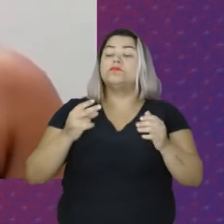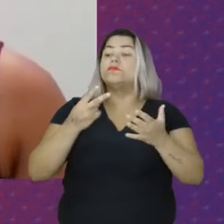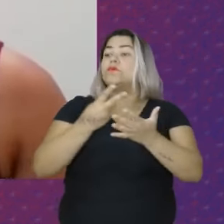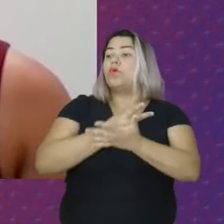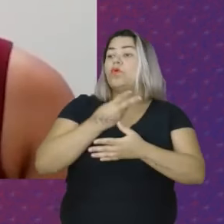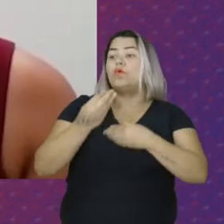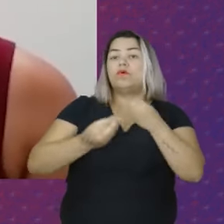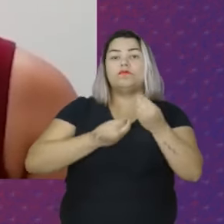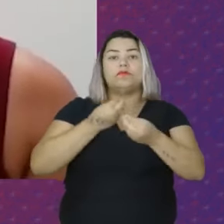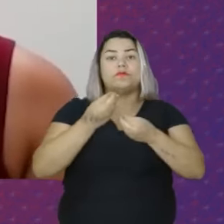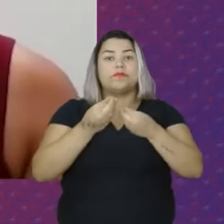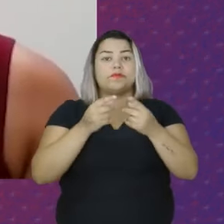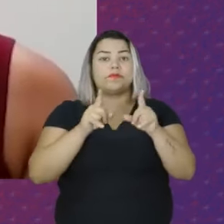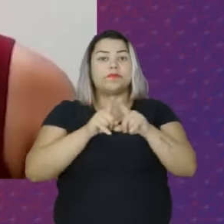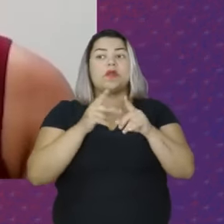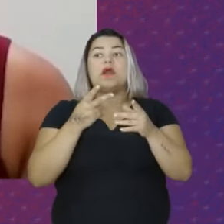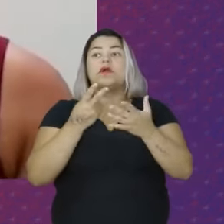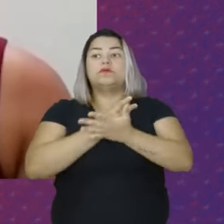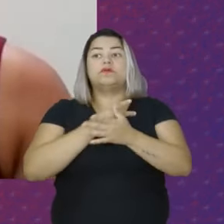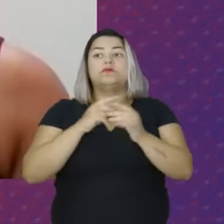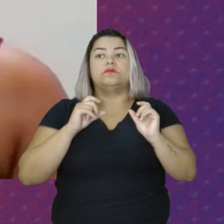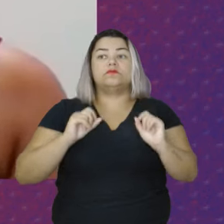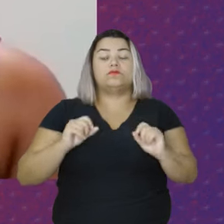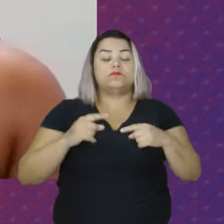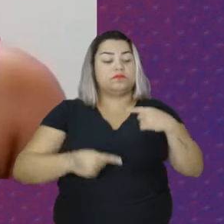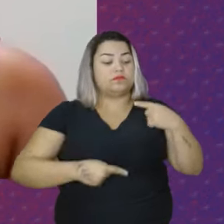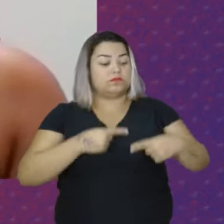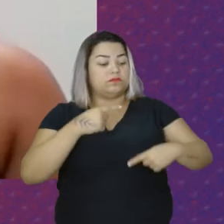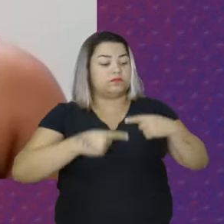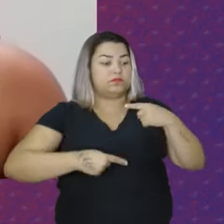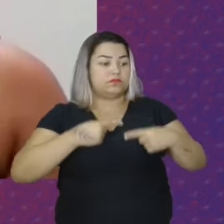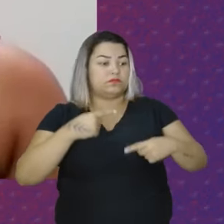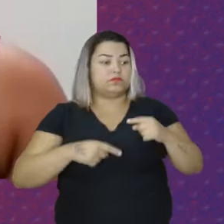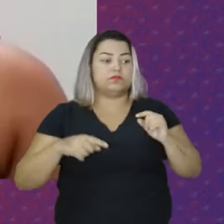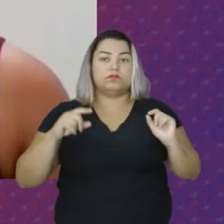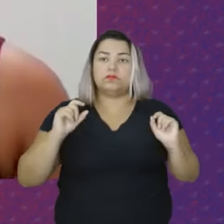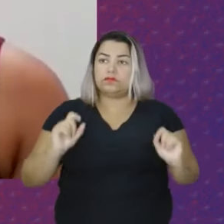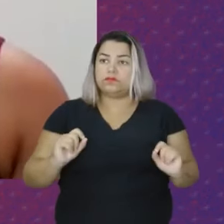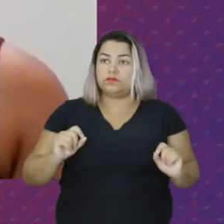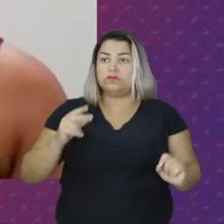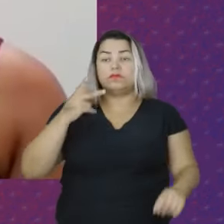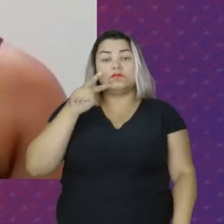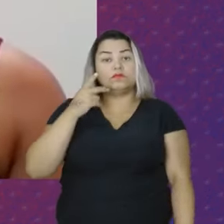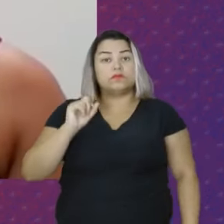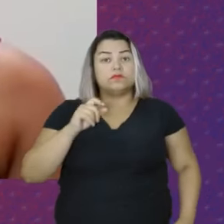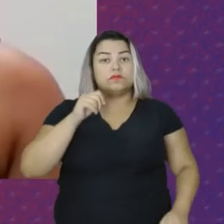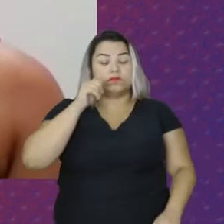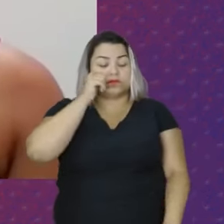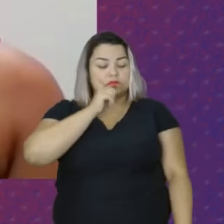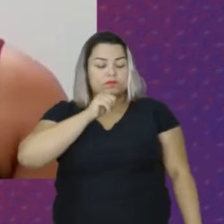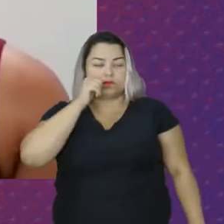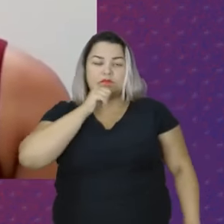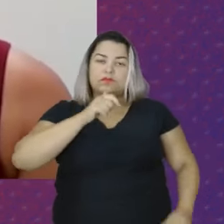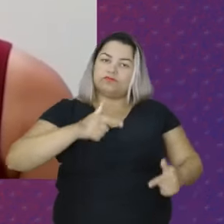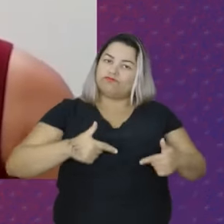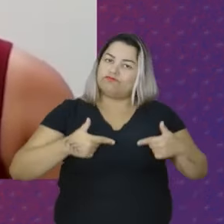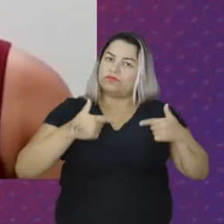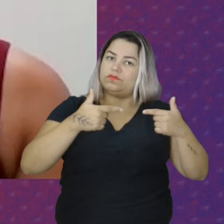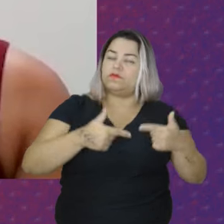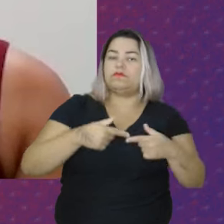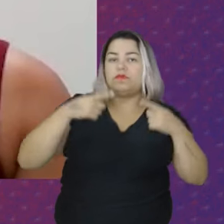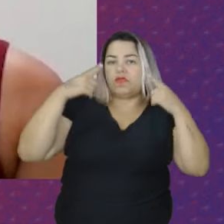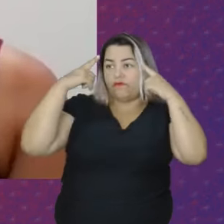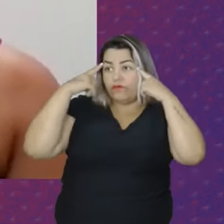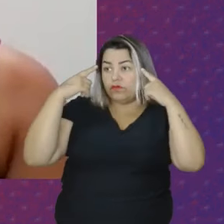E como ele se relaciona com as políticas Para as mulheres Em especial as políticas de enfrentamento à